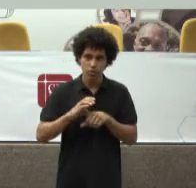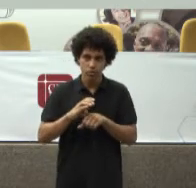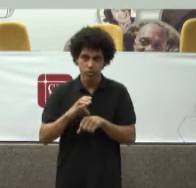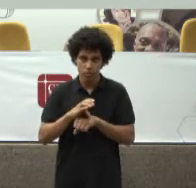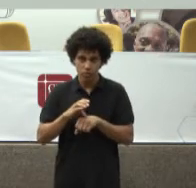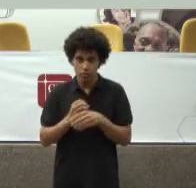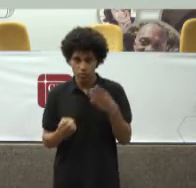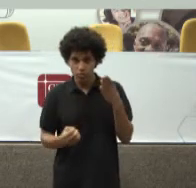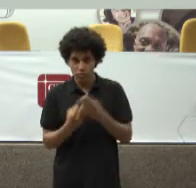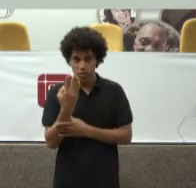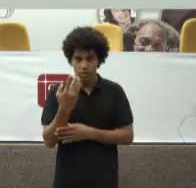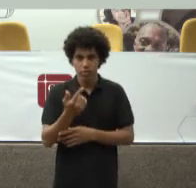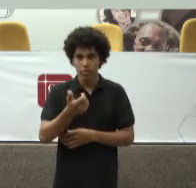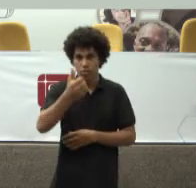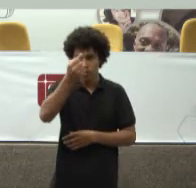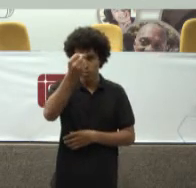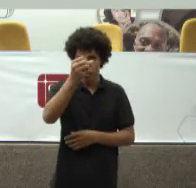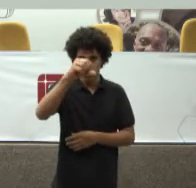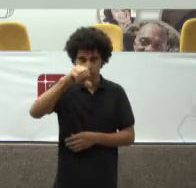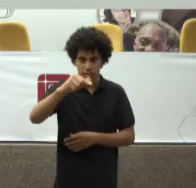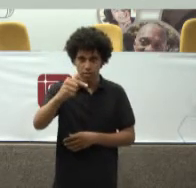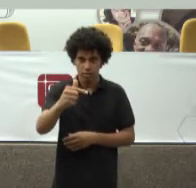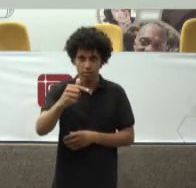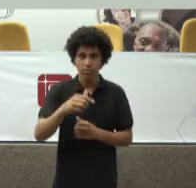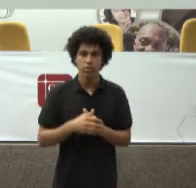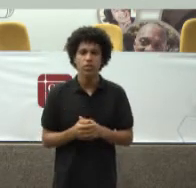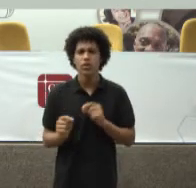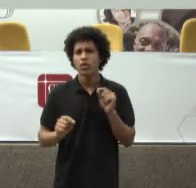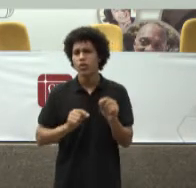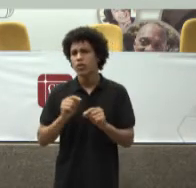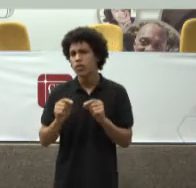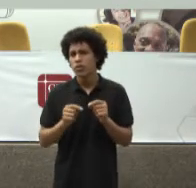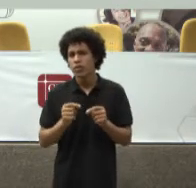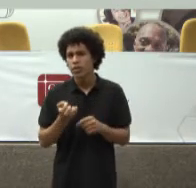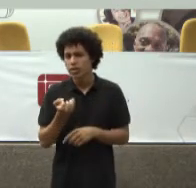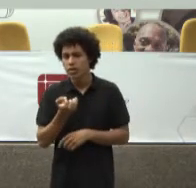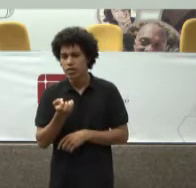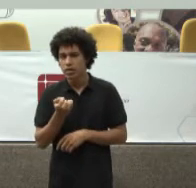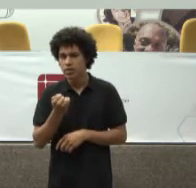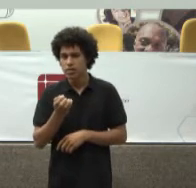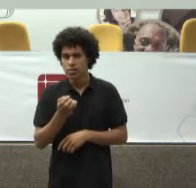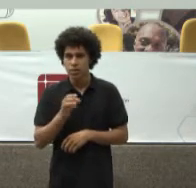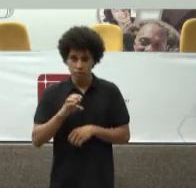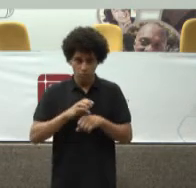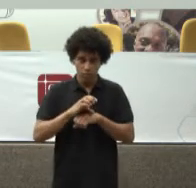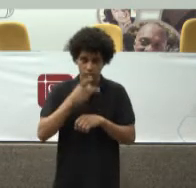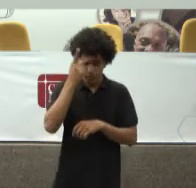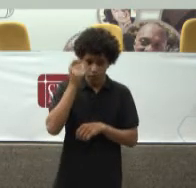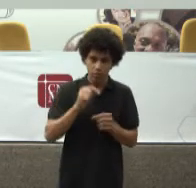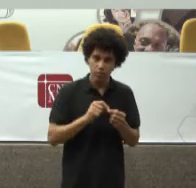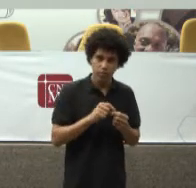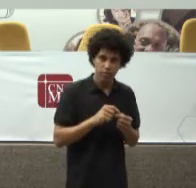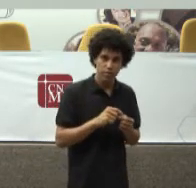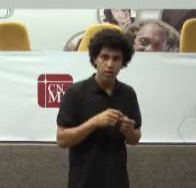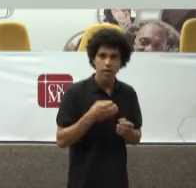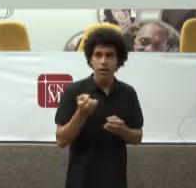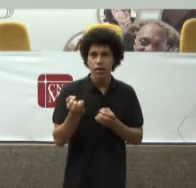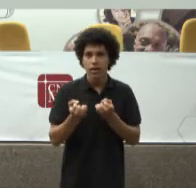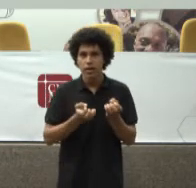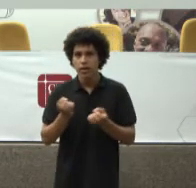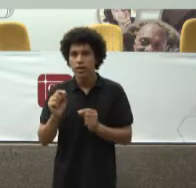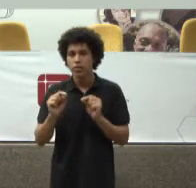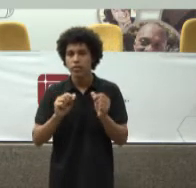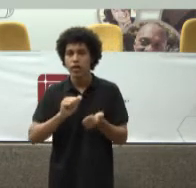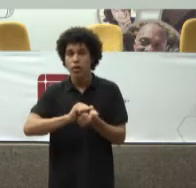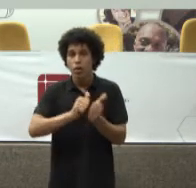O que quis O constituinte O constituinte Quis modificar Tudo aquilo Que havia de errado Durante a ditadura Militar